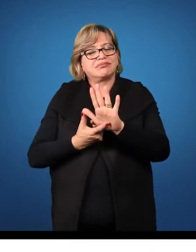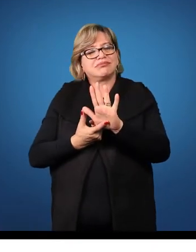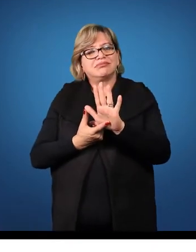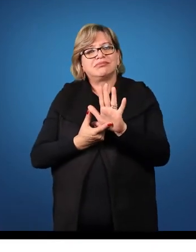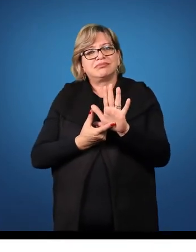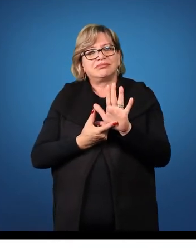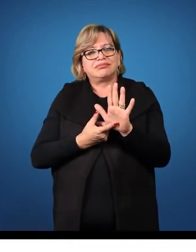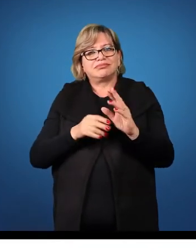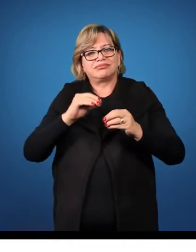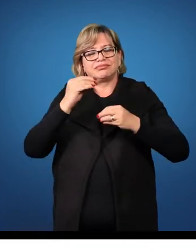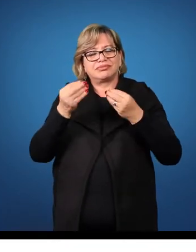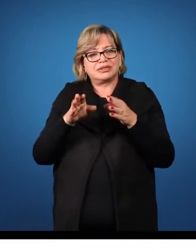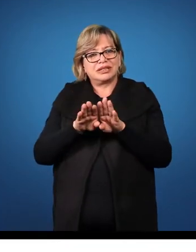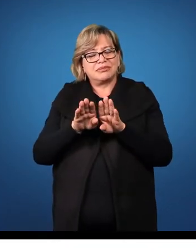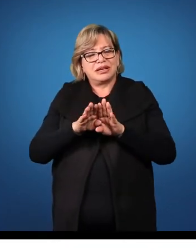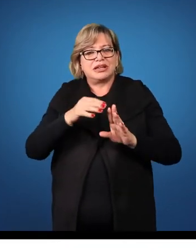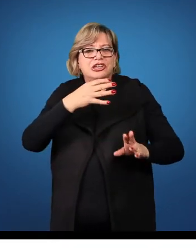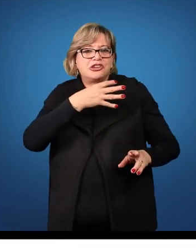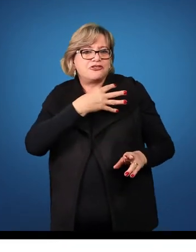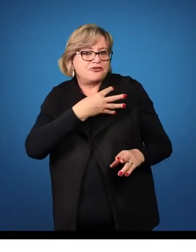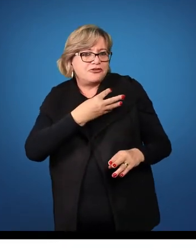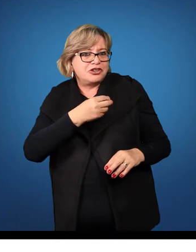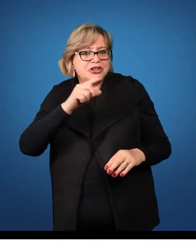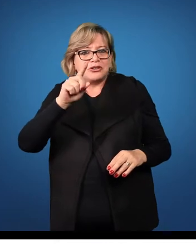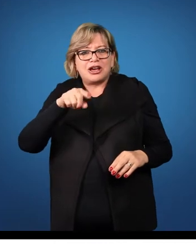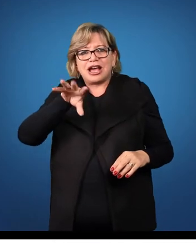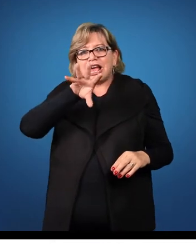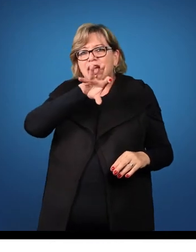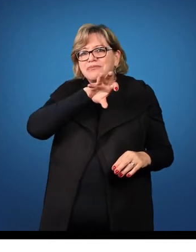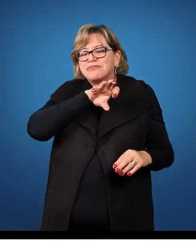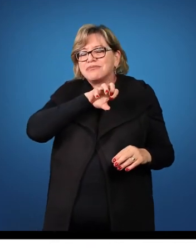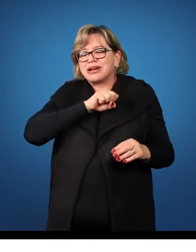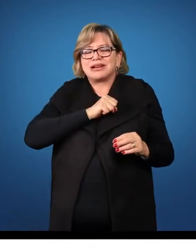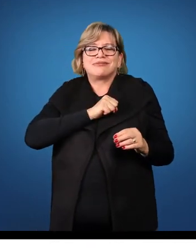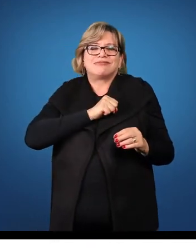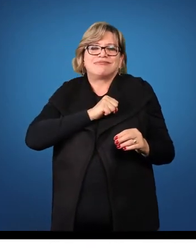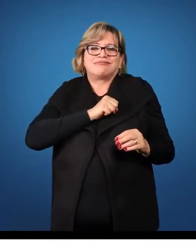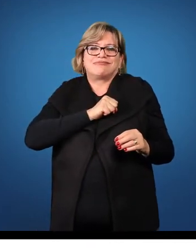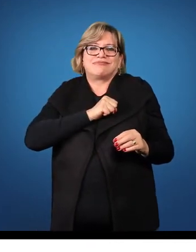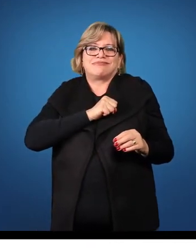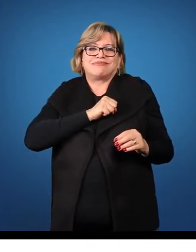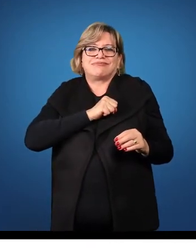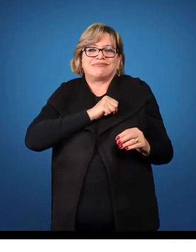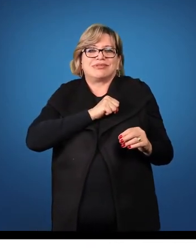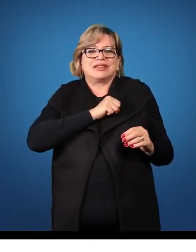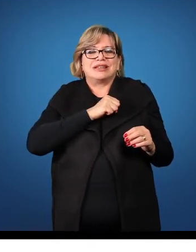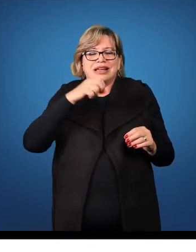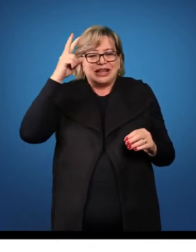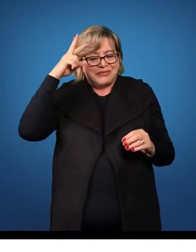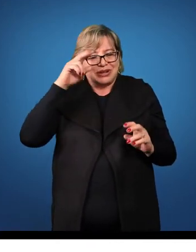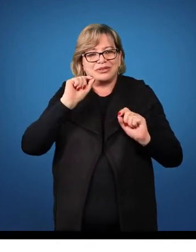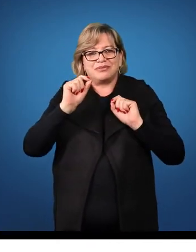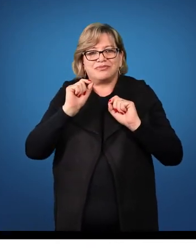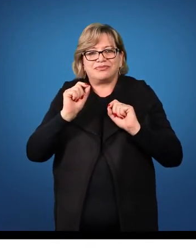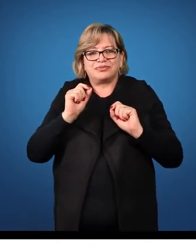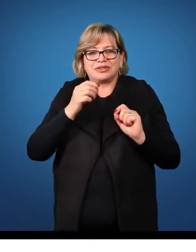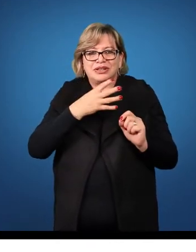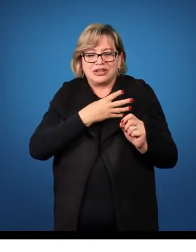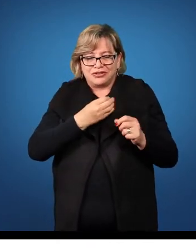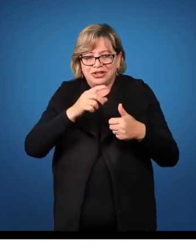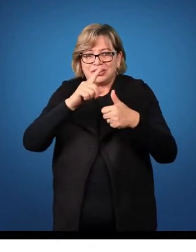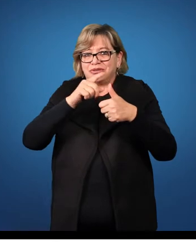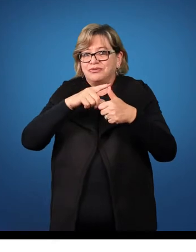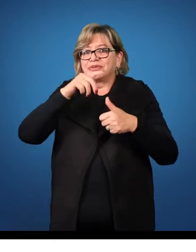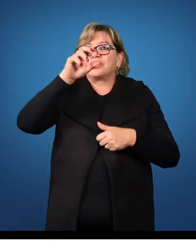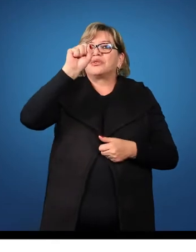O filho é amado pelo pai. Lembrando, repetindo aí. Filho é